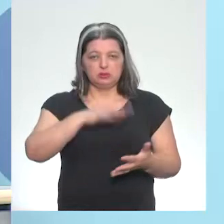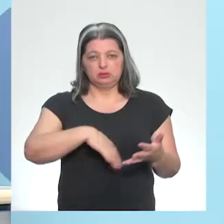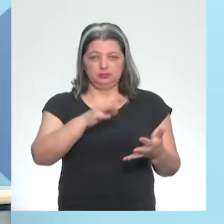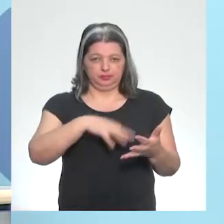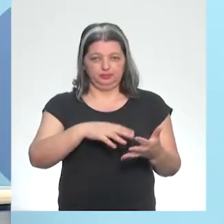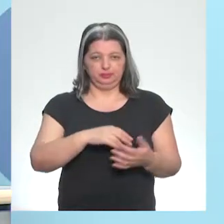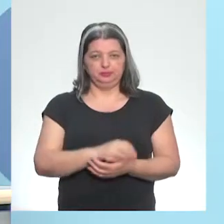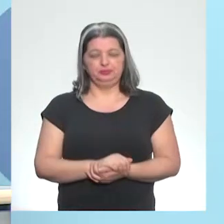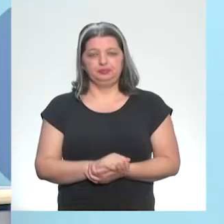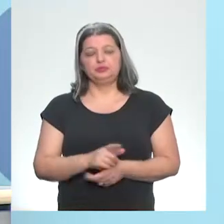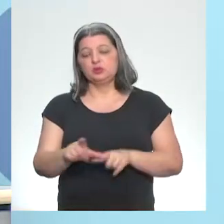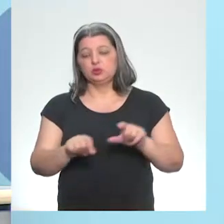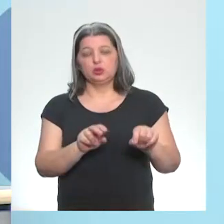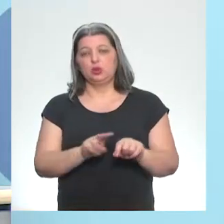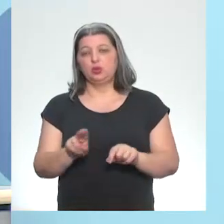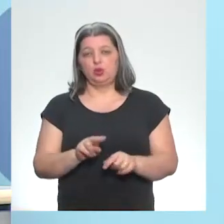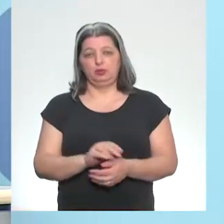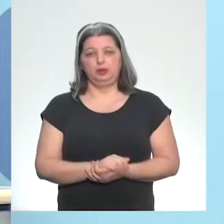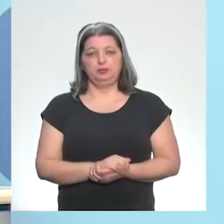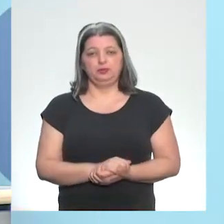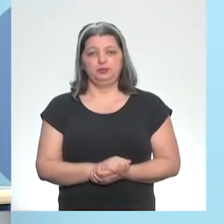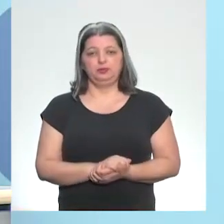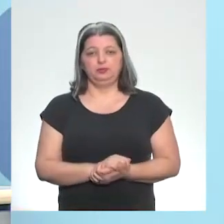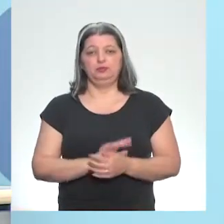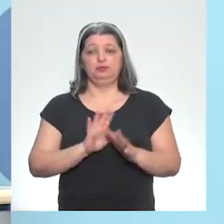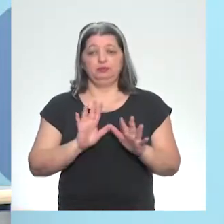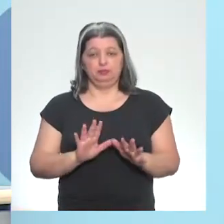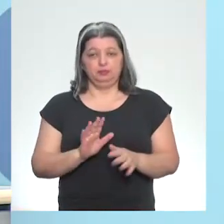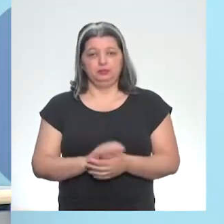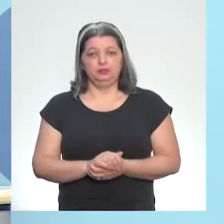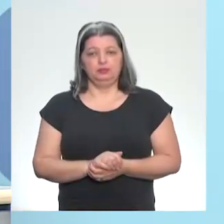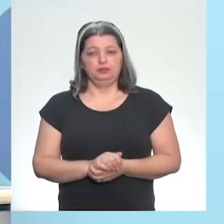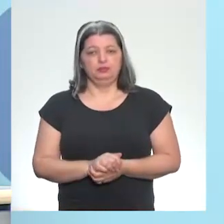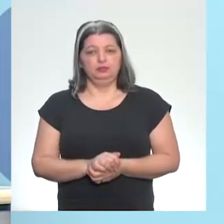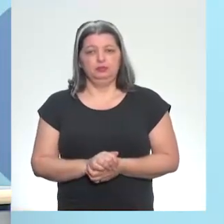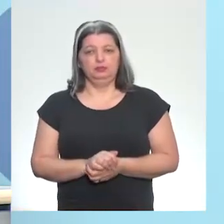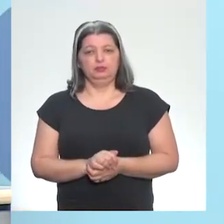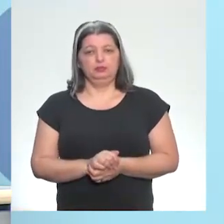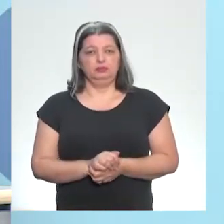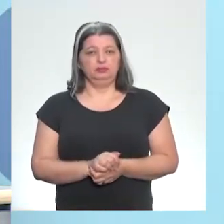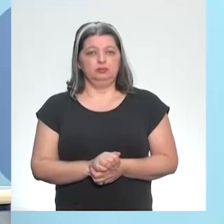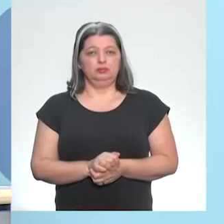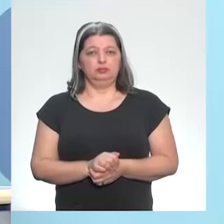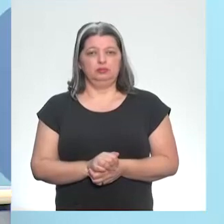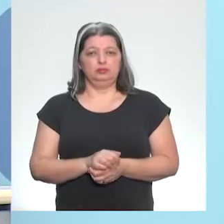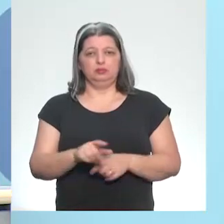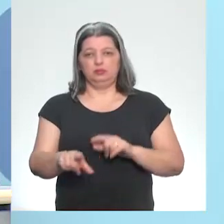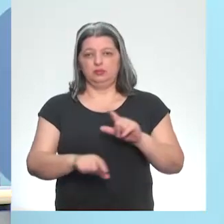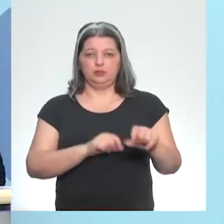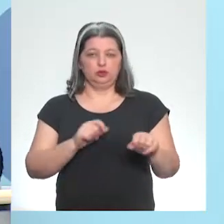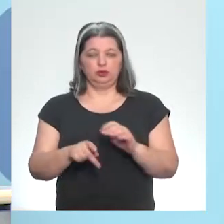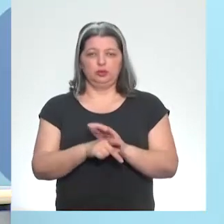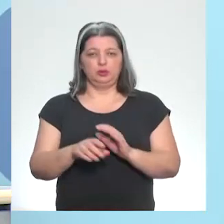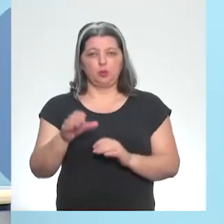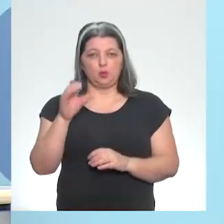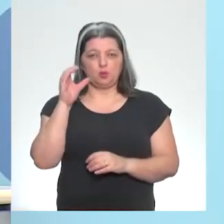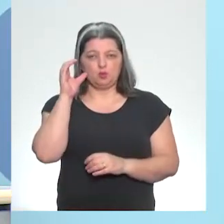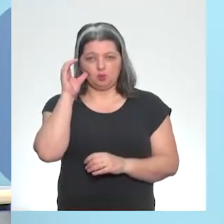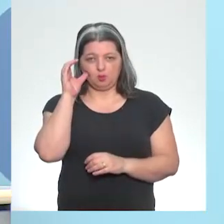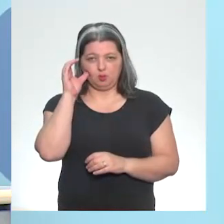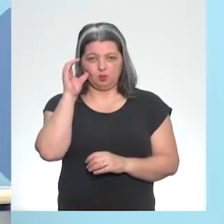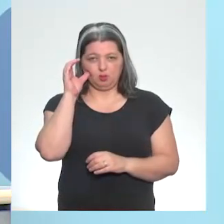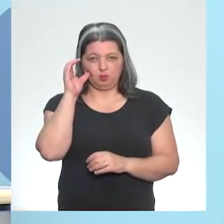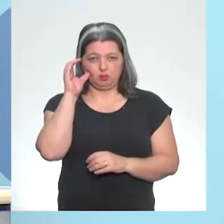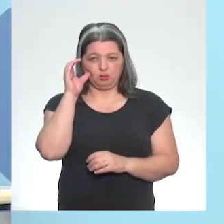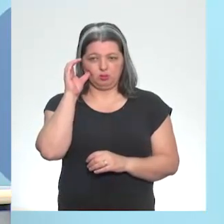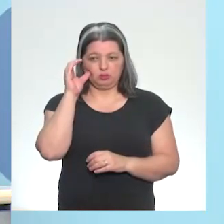nomes das variáveis. Porém, no entanto, todavia, o ideal é que sempre que a gente escolha ali fazer um código, a gente coloque